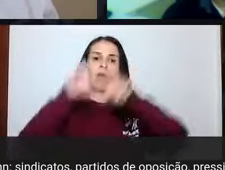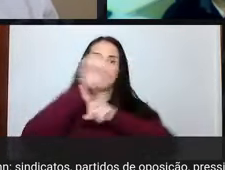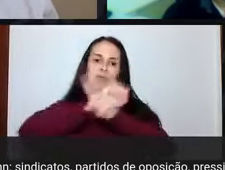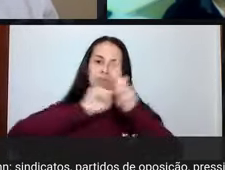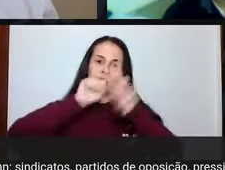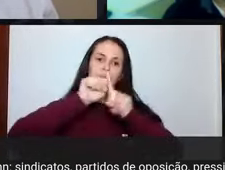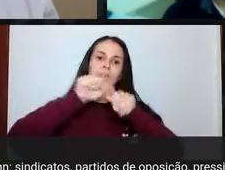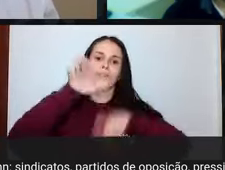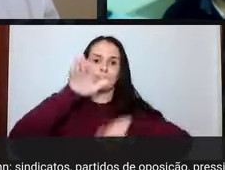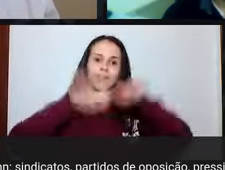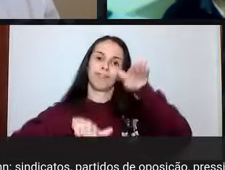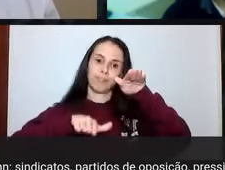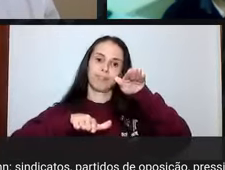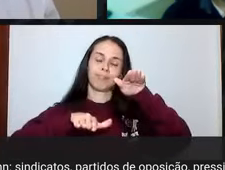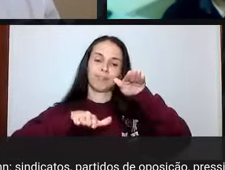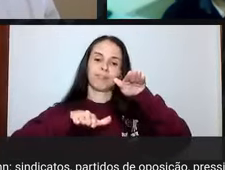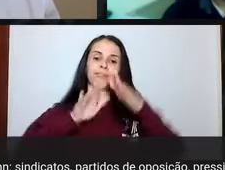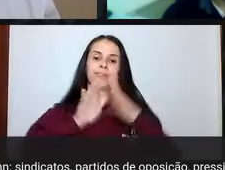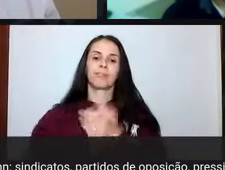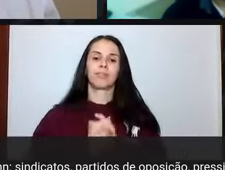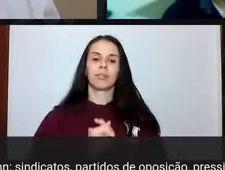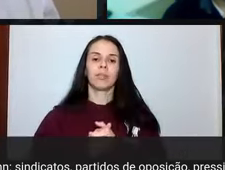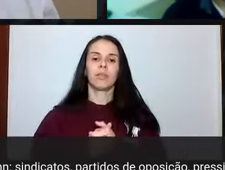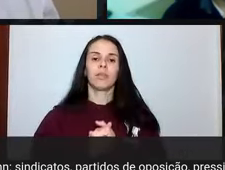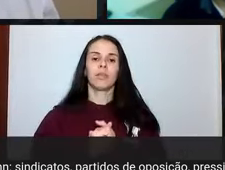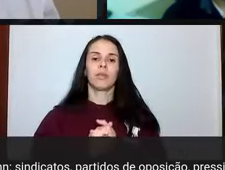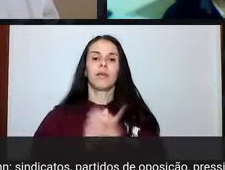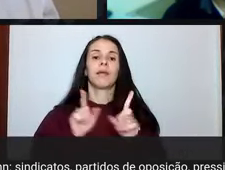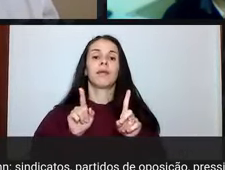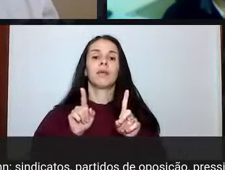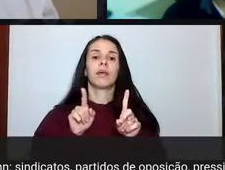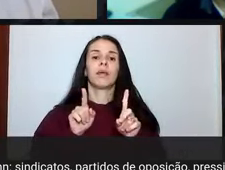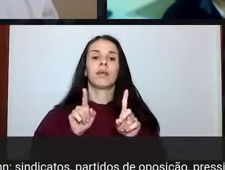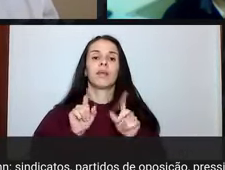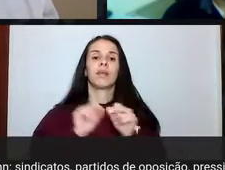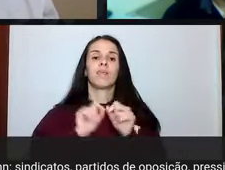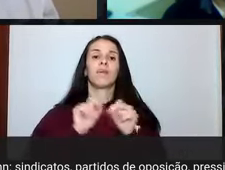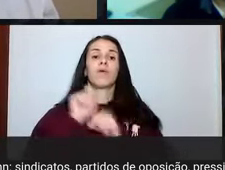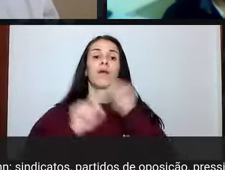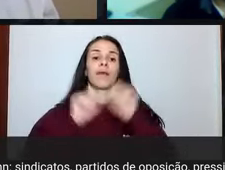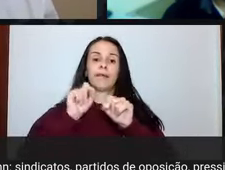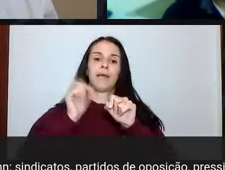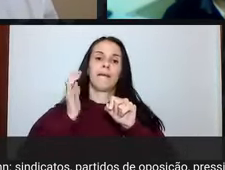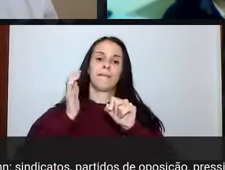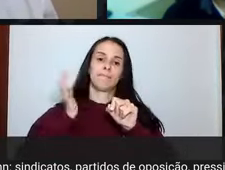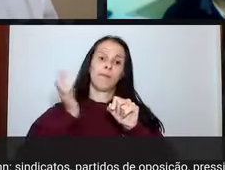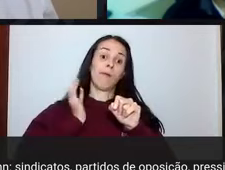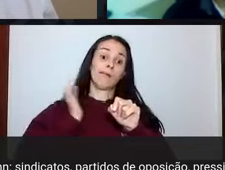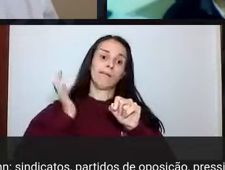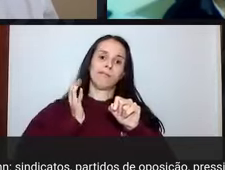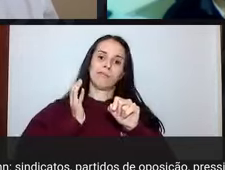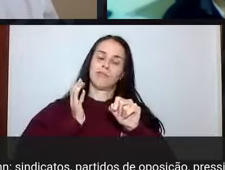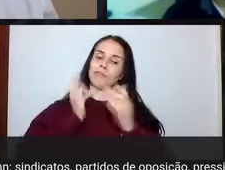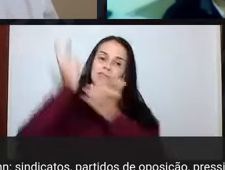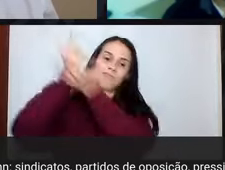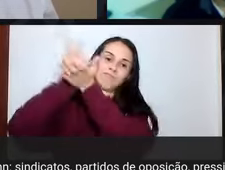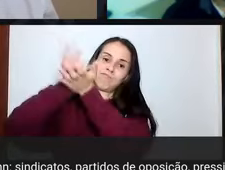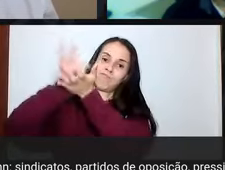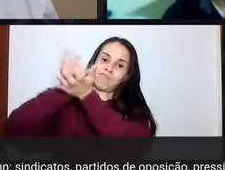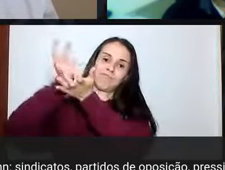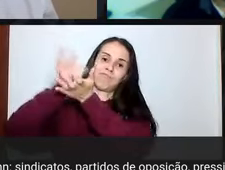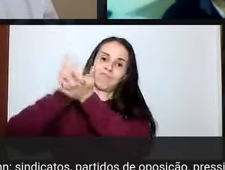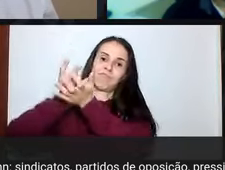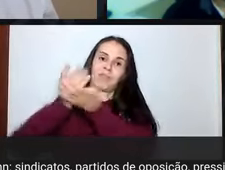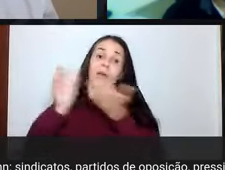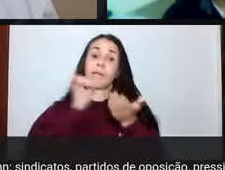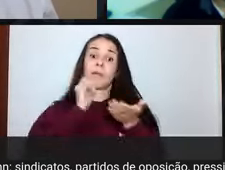e poupa as grandes fortunas. hoje você cobra o imposto de um chevette,